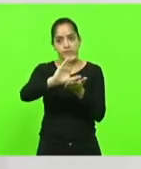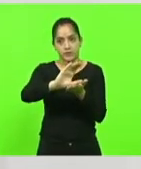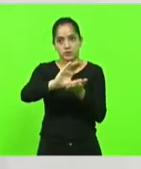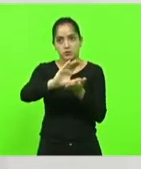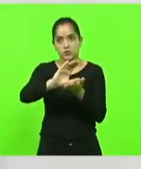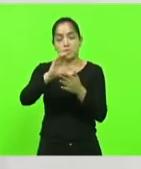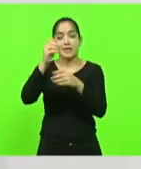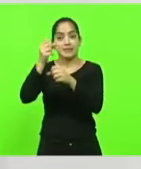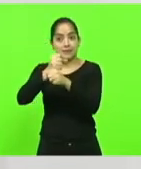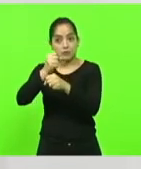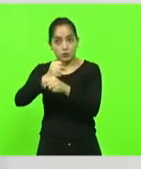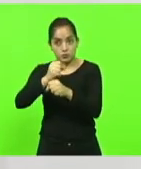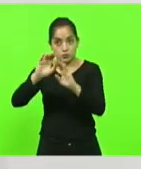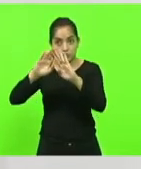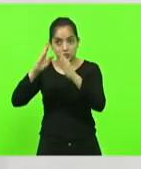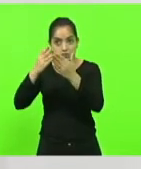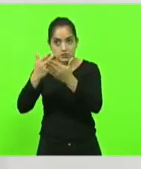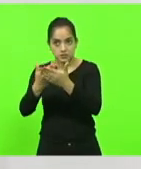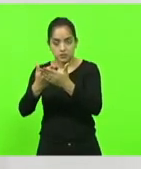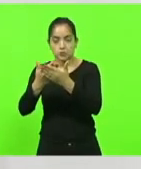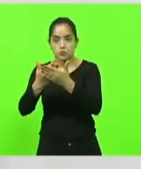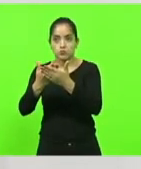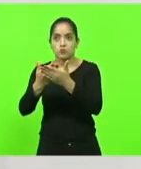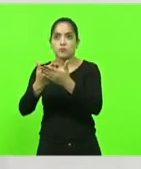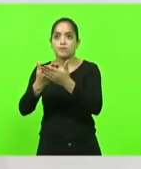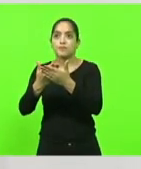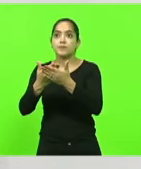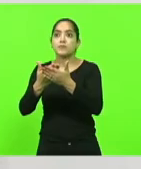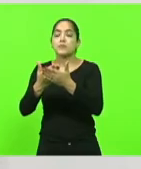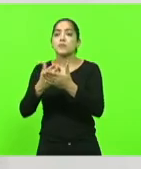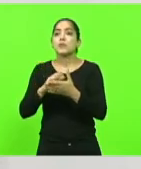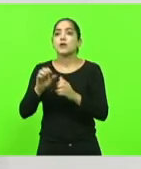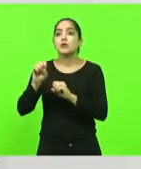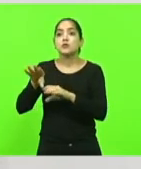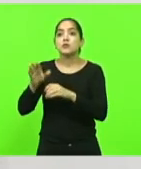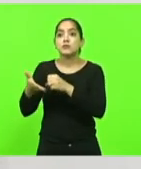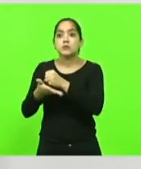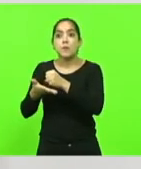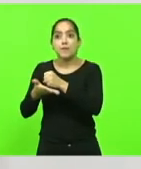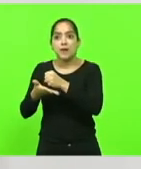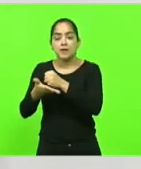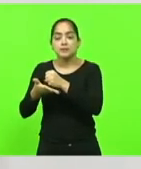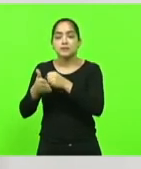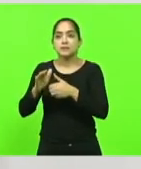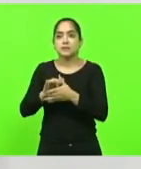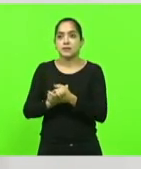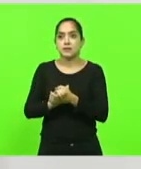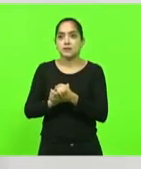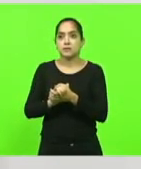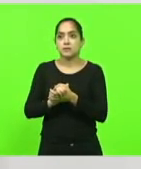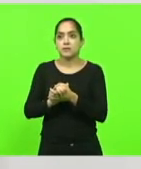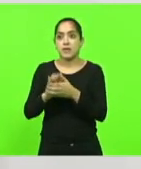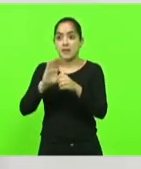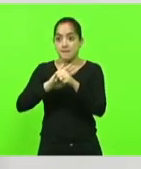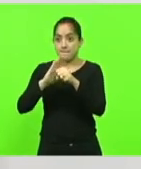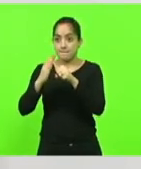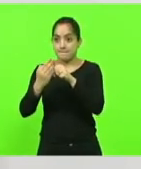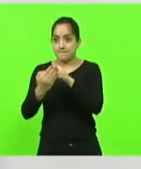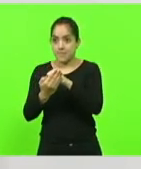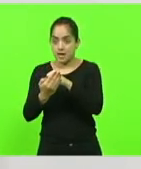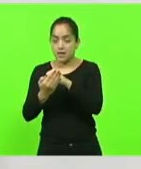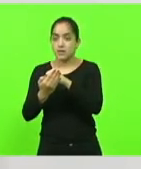construção da escola de educação básica, Armando Calil, lá na localização, localizada no bairro Estreito,